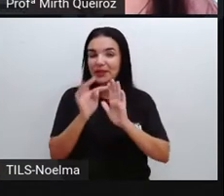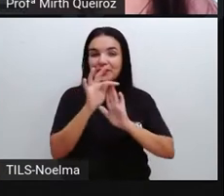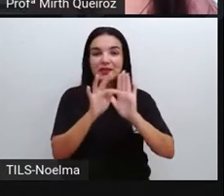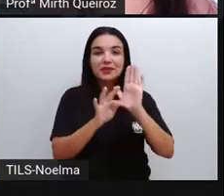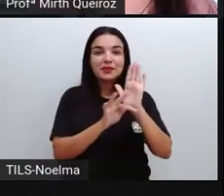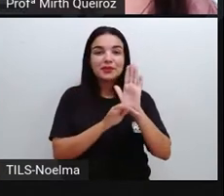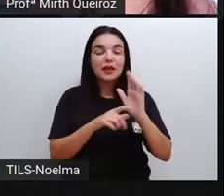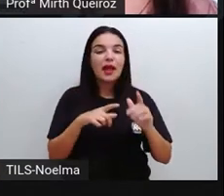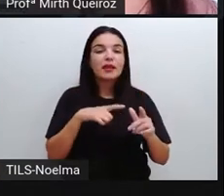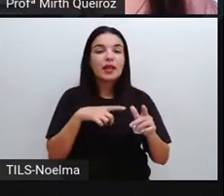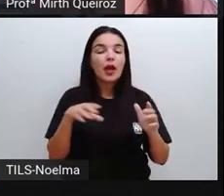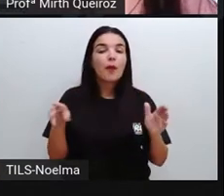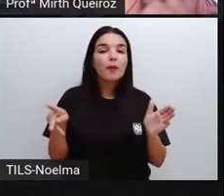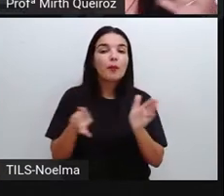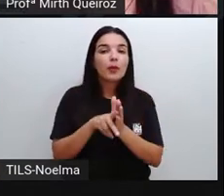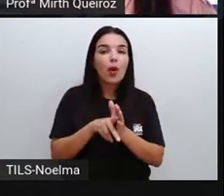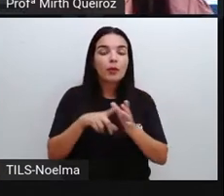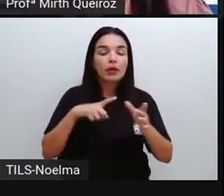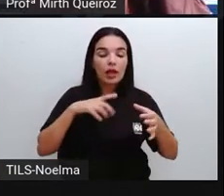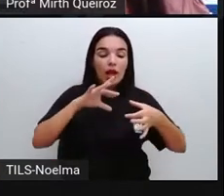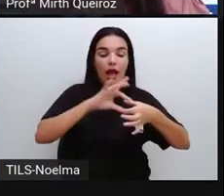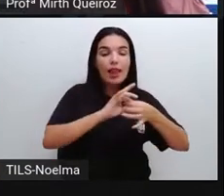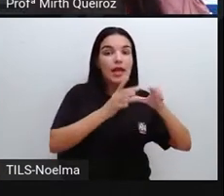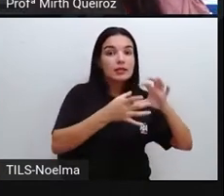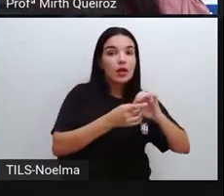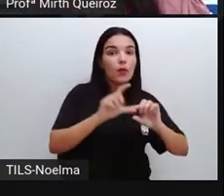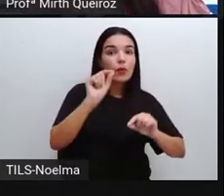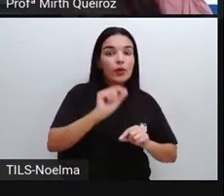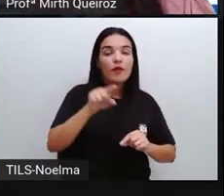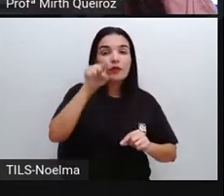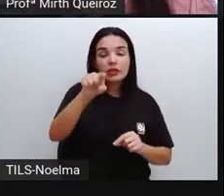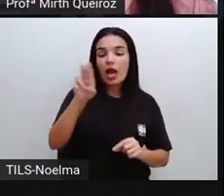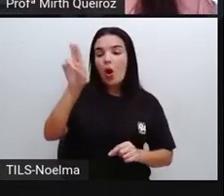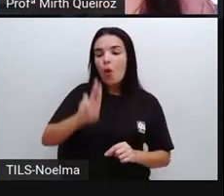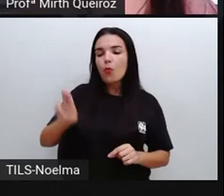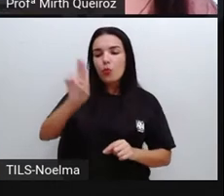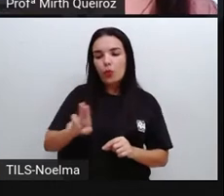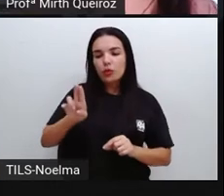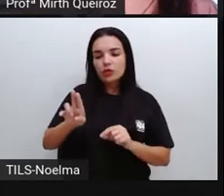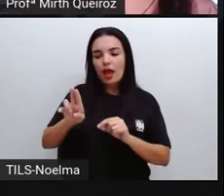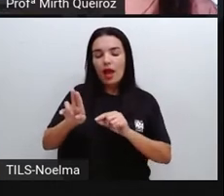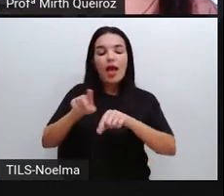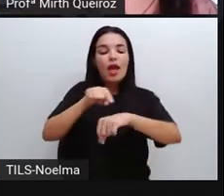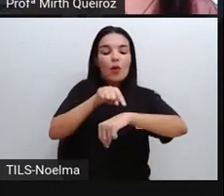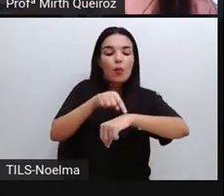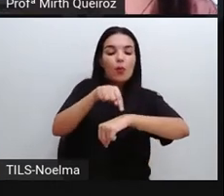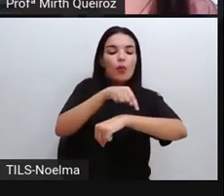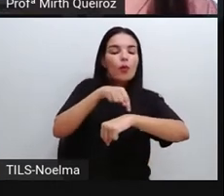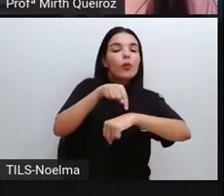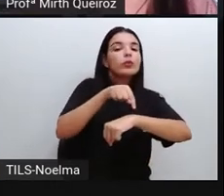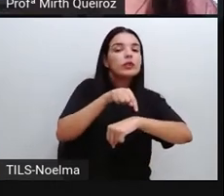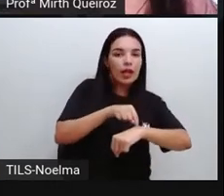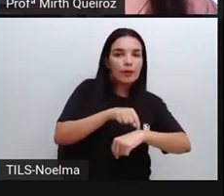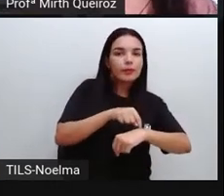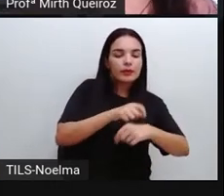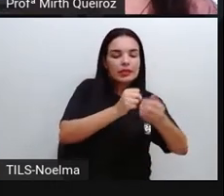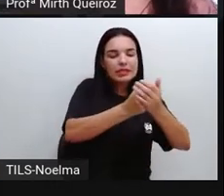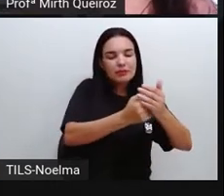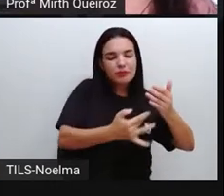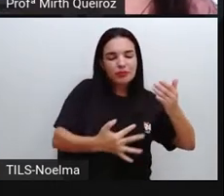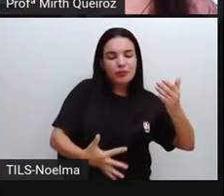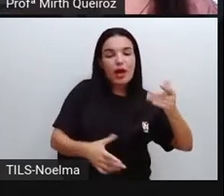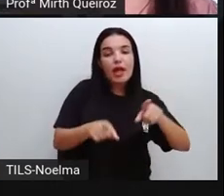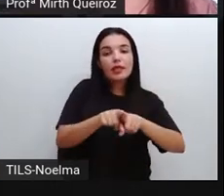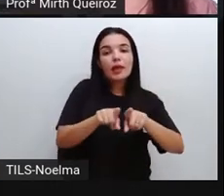se constitui da relação do consumo de água durante um determinado período e o valor